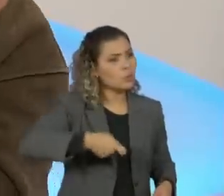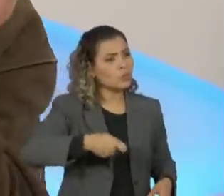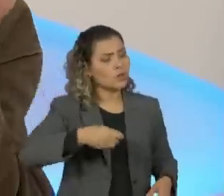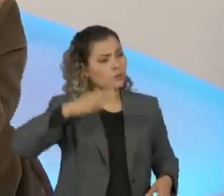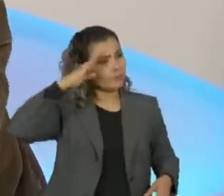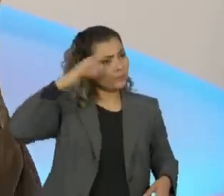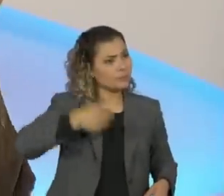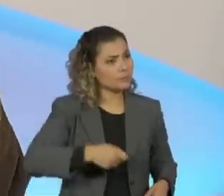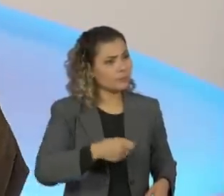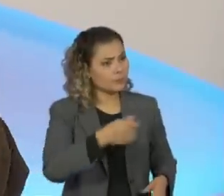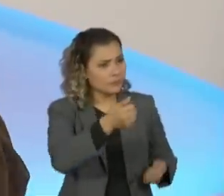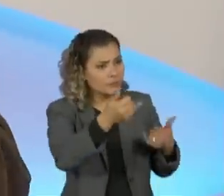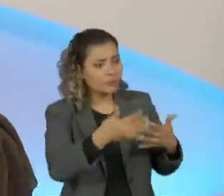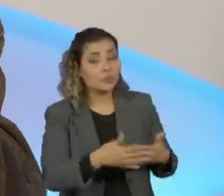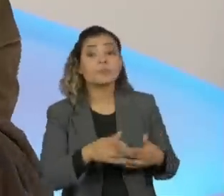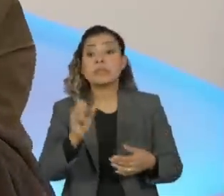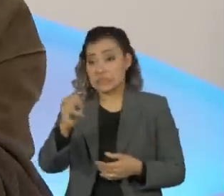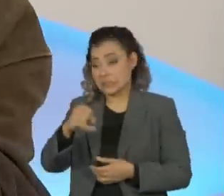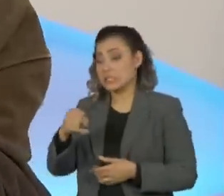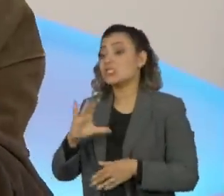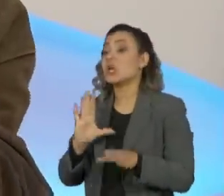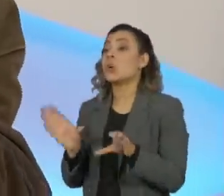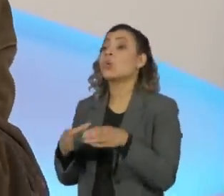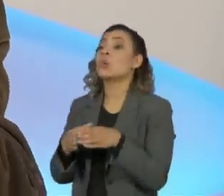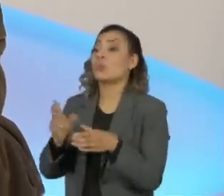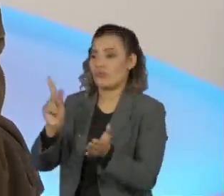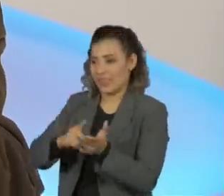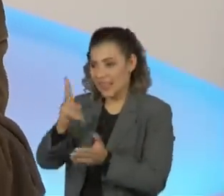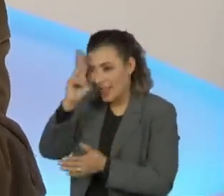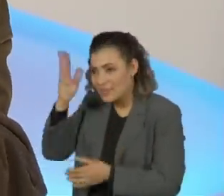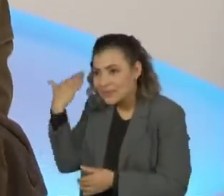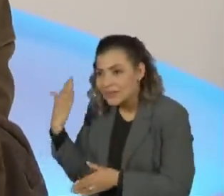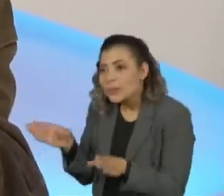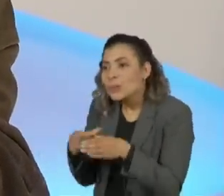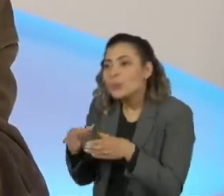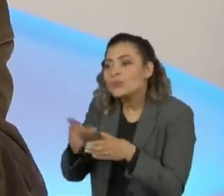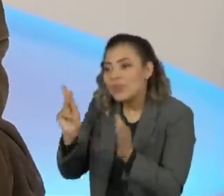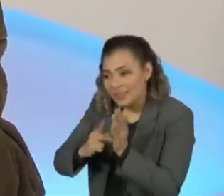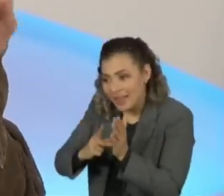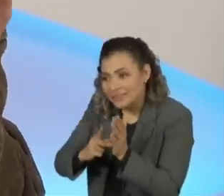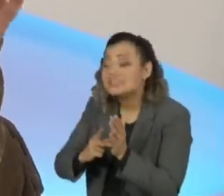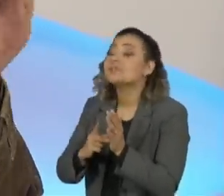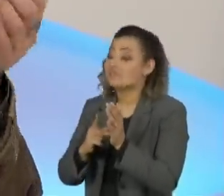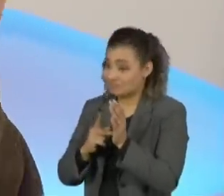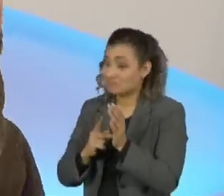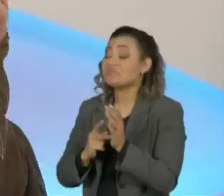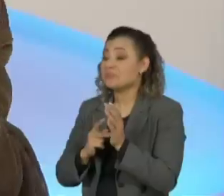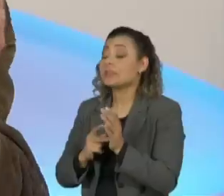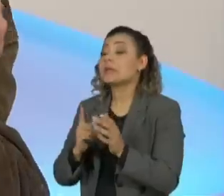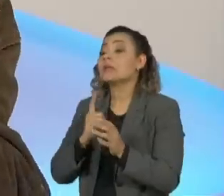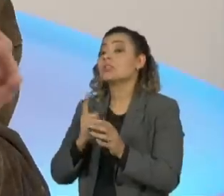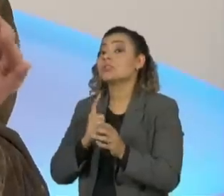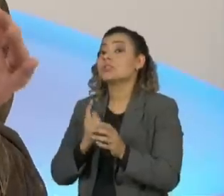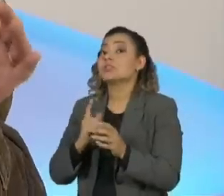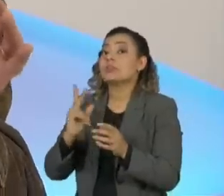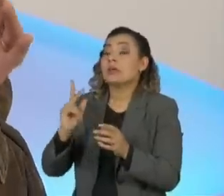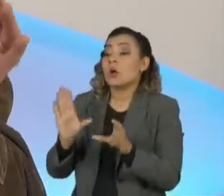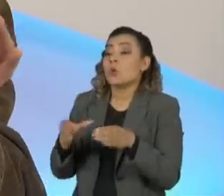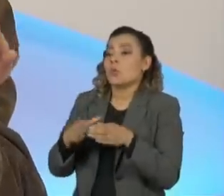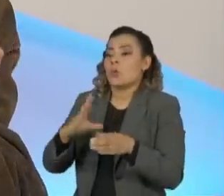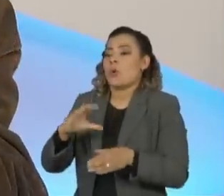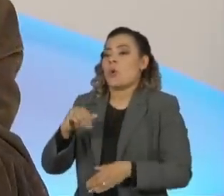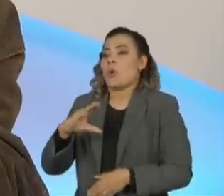seguinte, eu estava falando sobre a Comissão da Verdade, e tinha falado exatamente isso, olha, está havendo uma simetria na Comissão da Verdade,